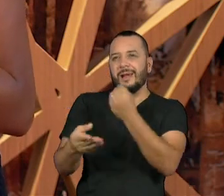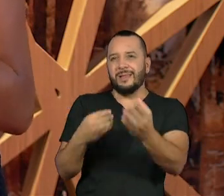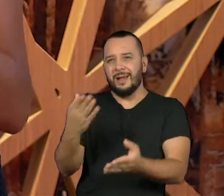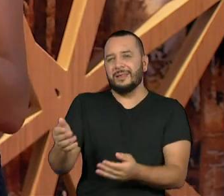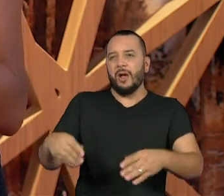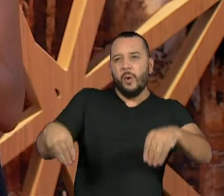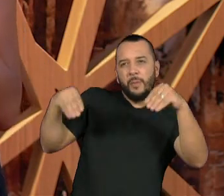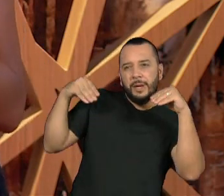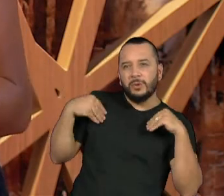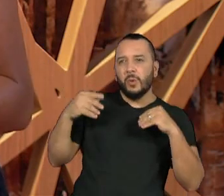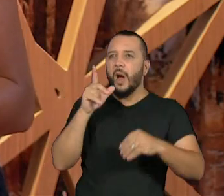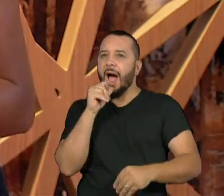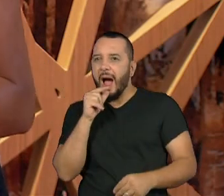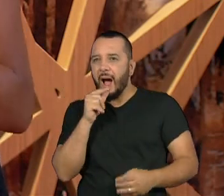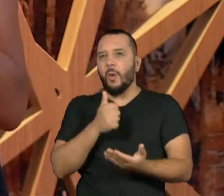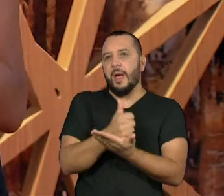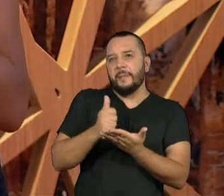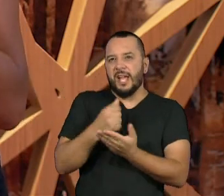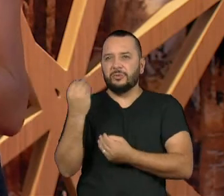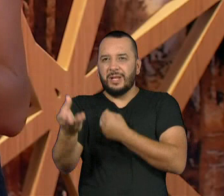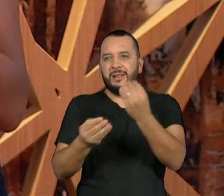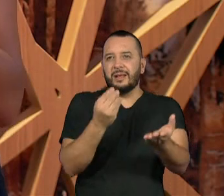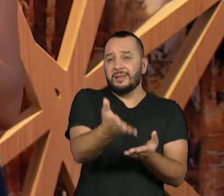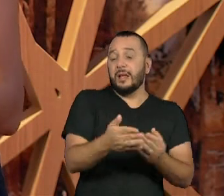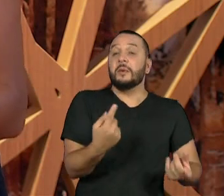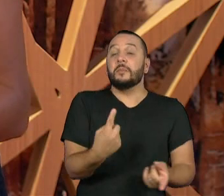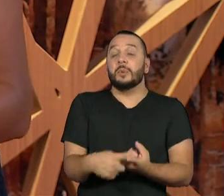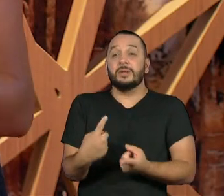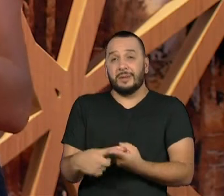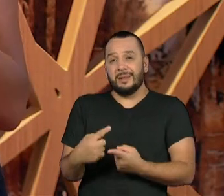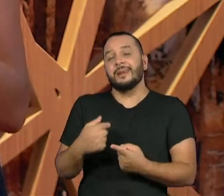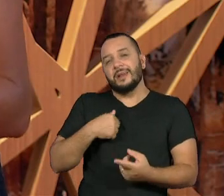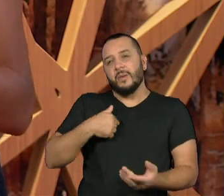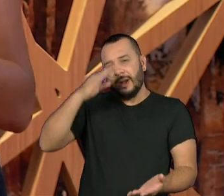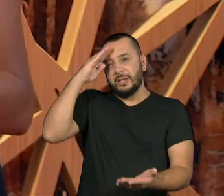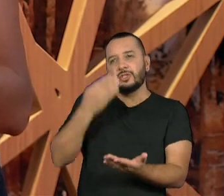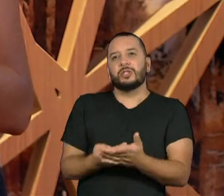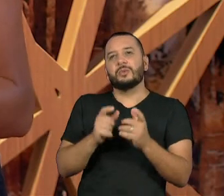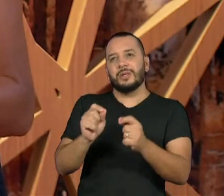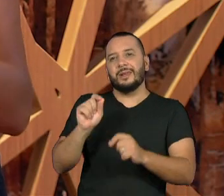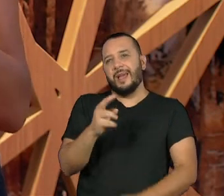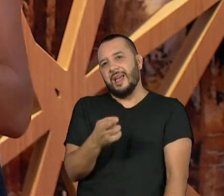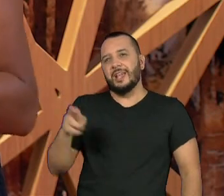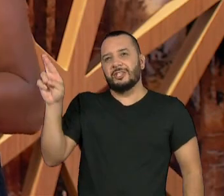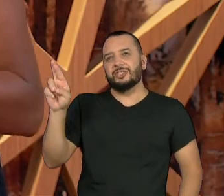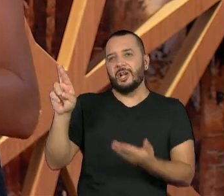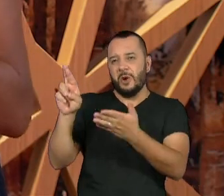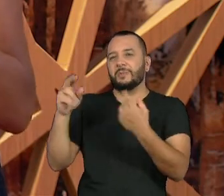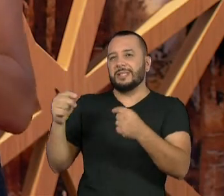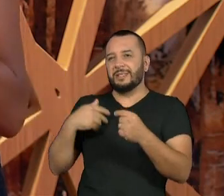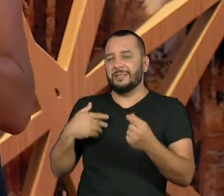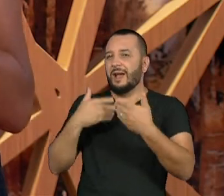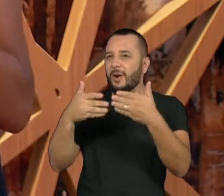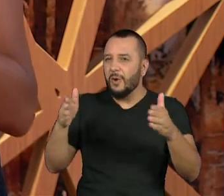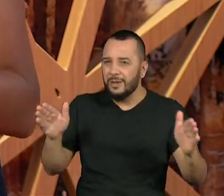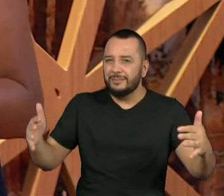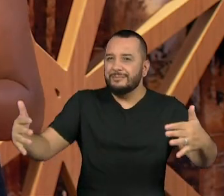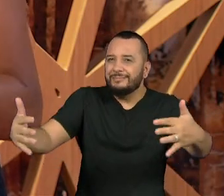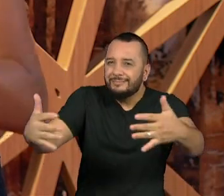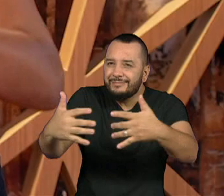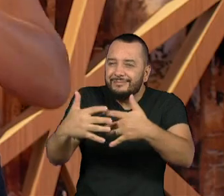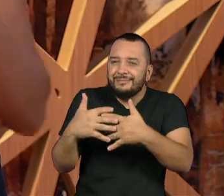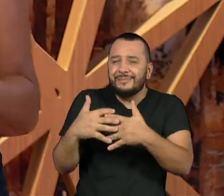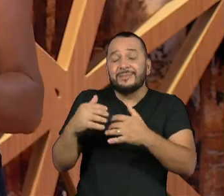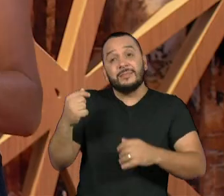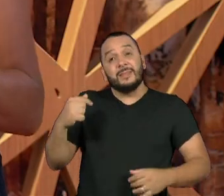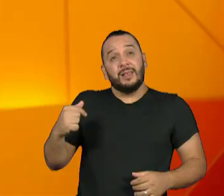dá porque a gente acredita que a religião pode e deve ser um espaço acolhedor. Eu fico muito preocupada